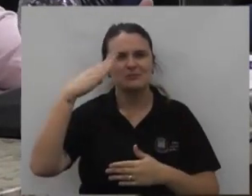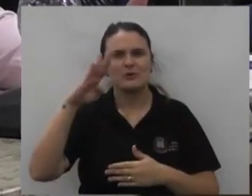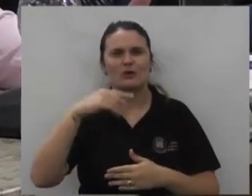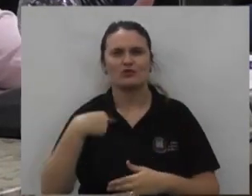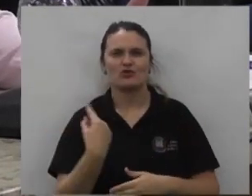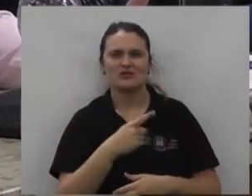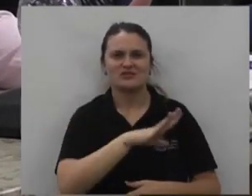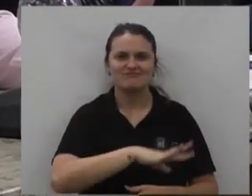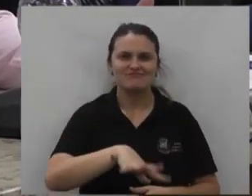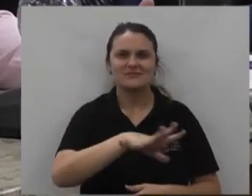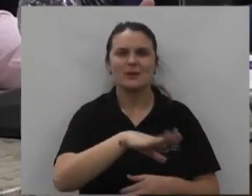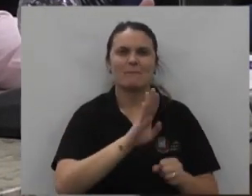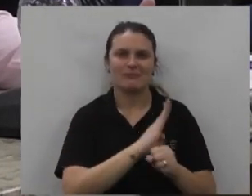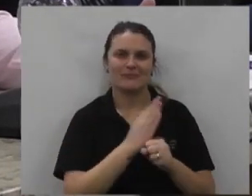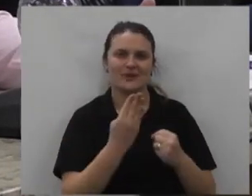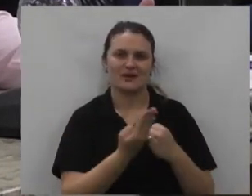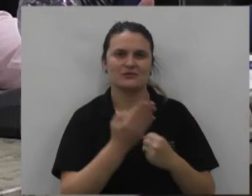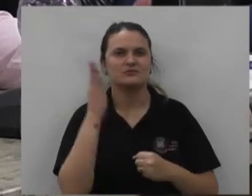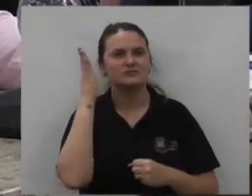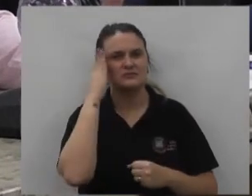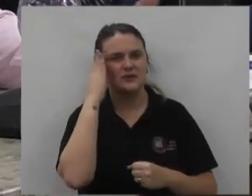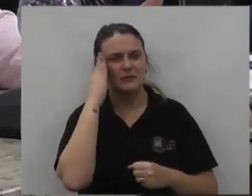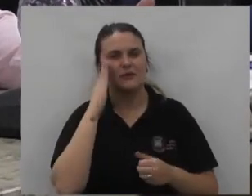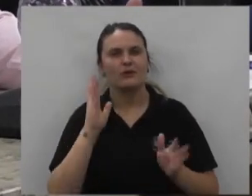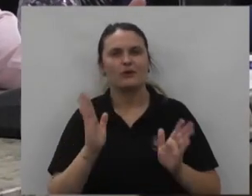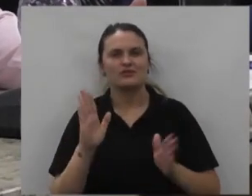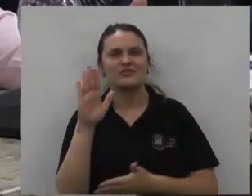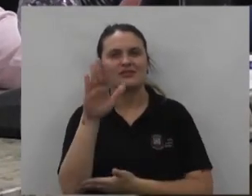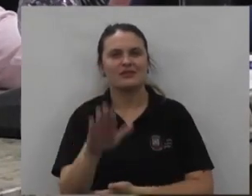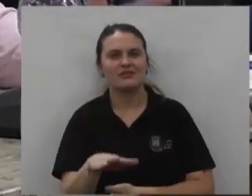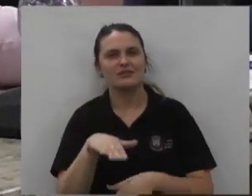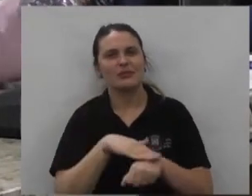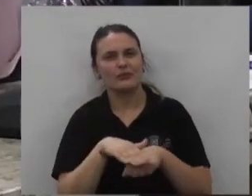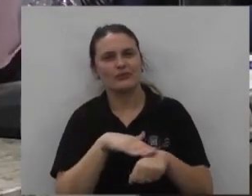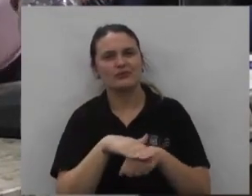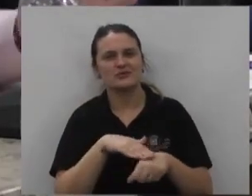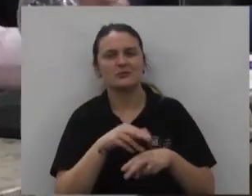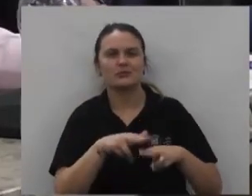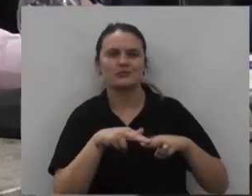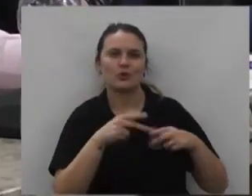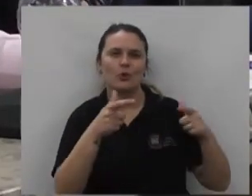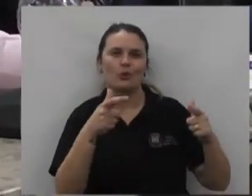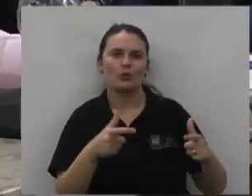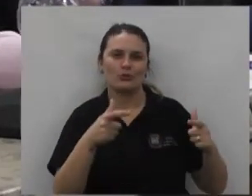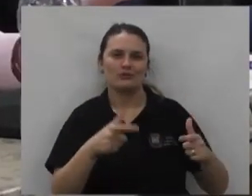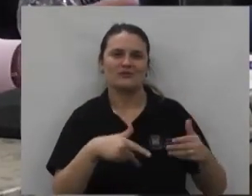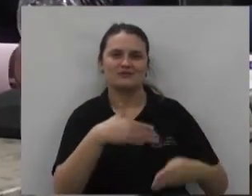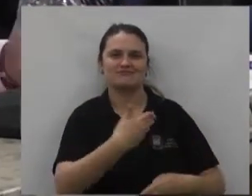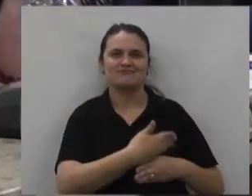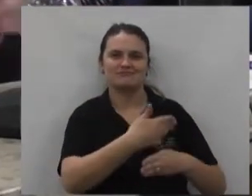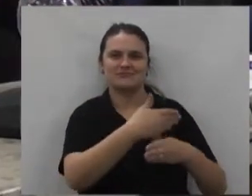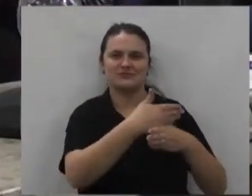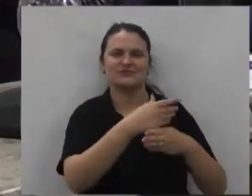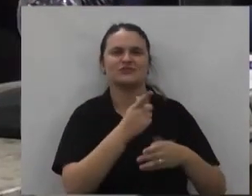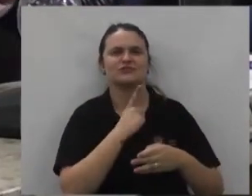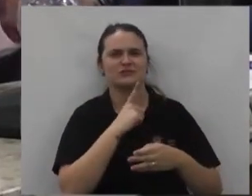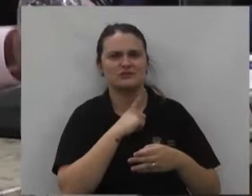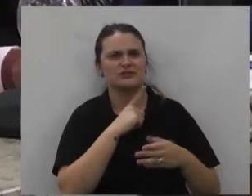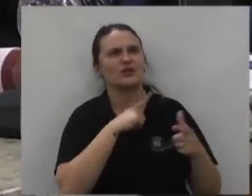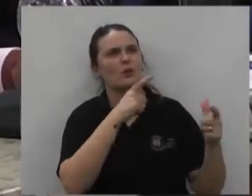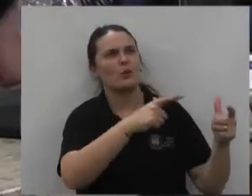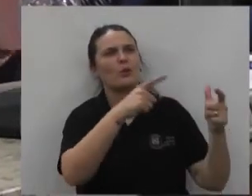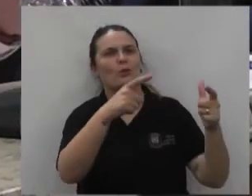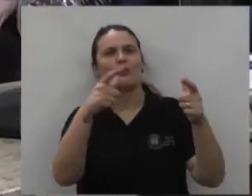da nossa região né Lucélia a gente sabe hoje até a tarde a gente estava conversando pelo local que foi feito quando foi feito tinha tanto